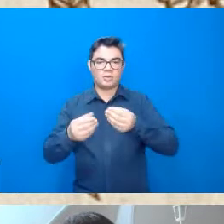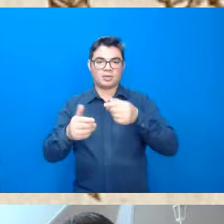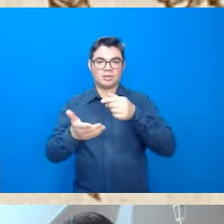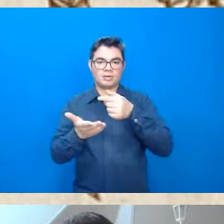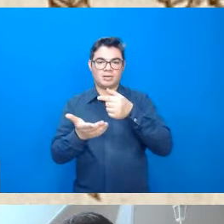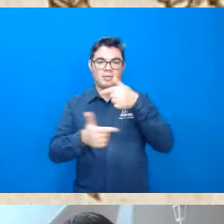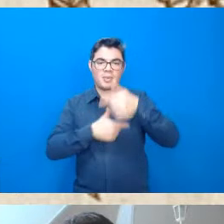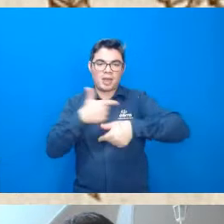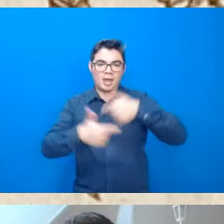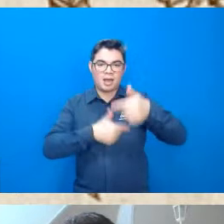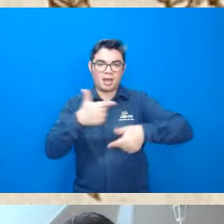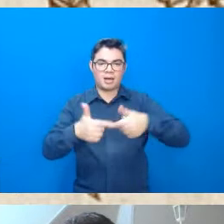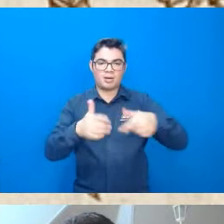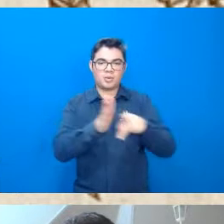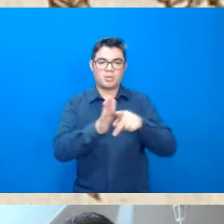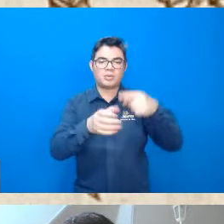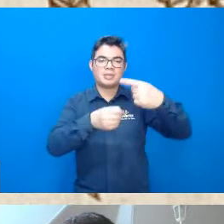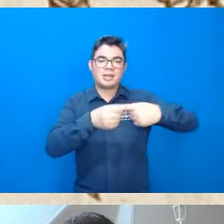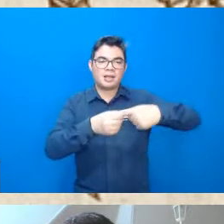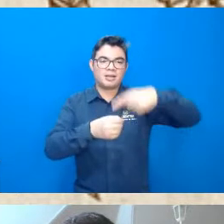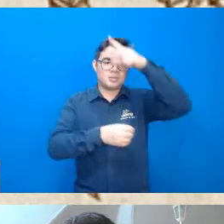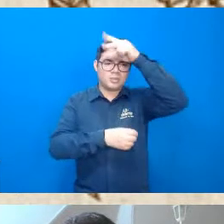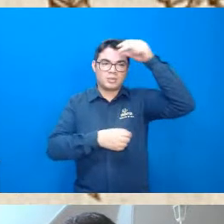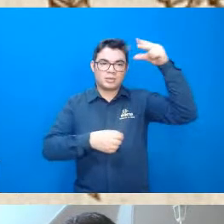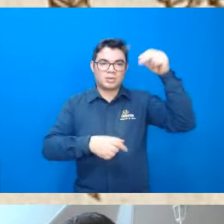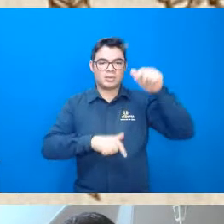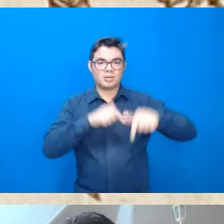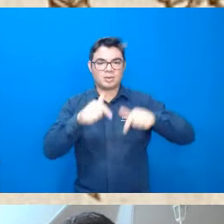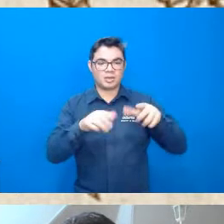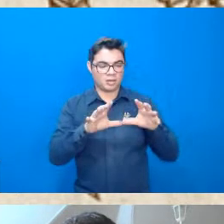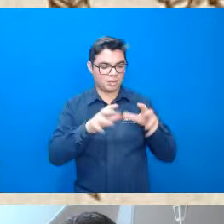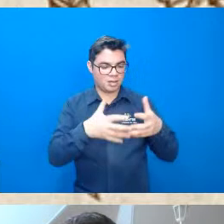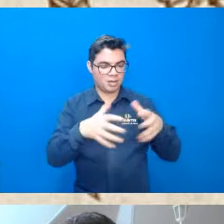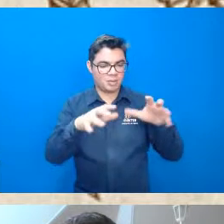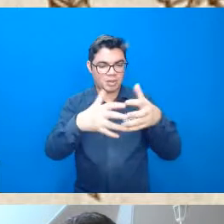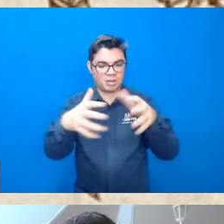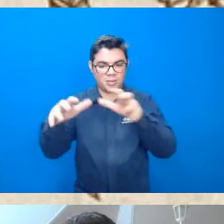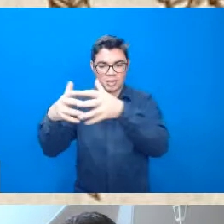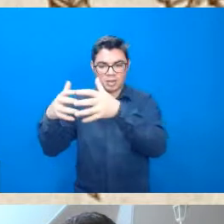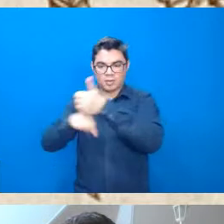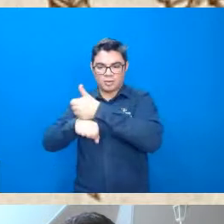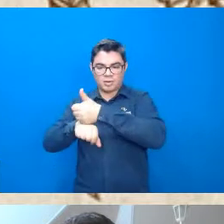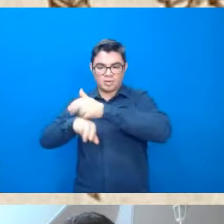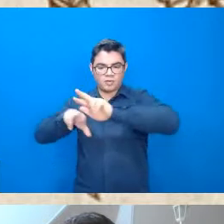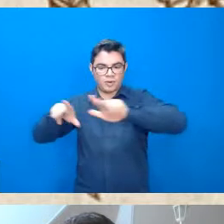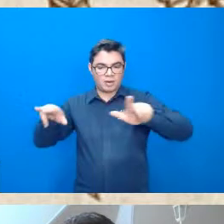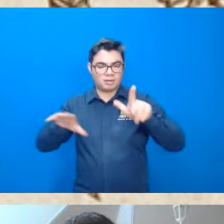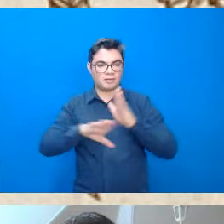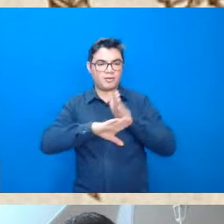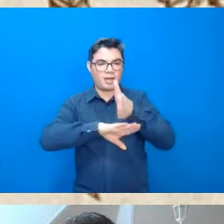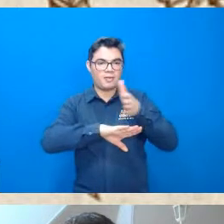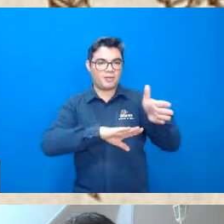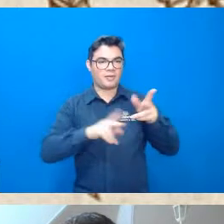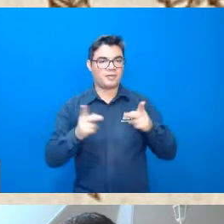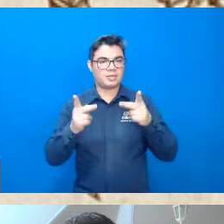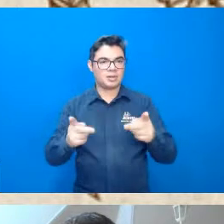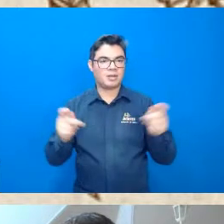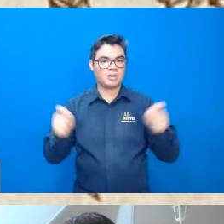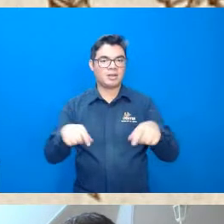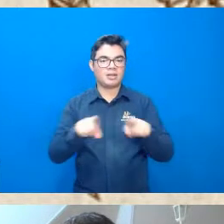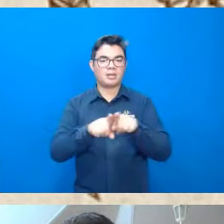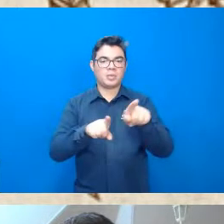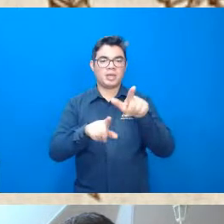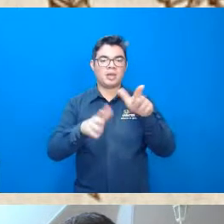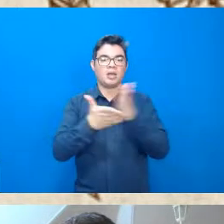aos órgãos municipais enfim trabalhando com as equipes multidisciplinares então muitos também são do